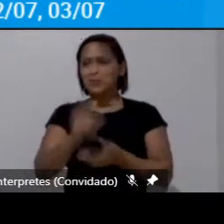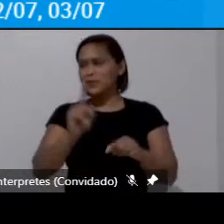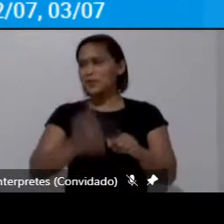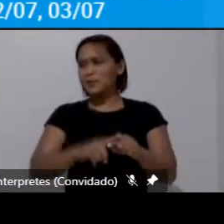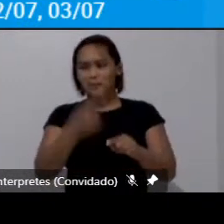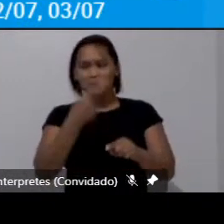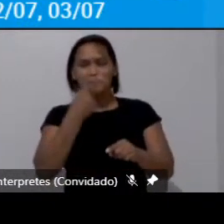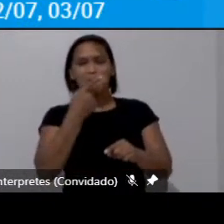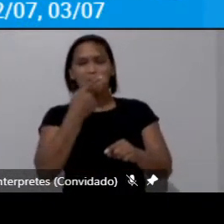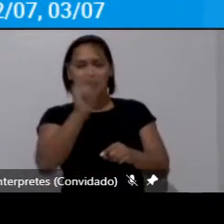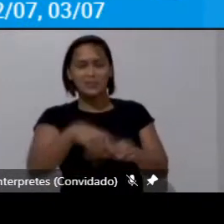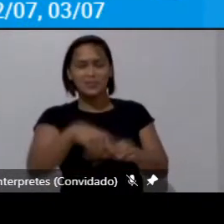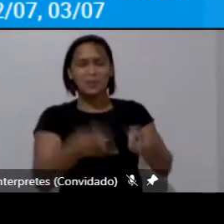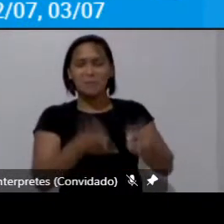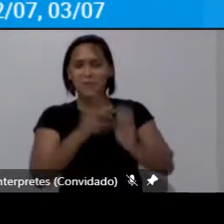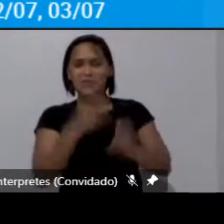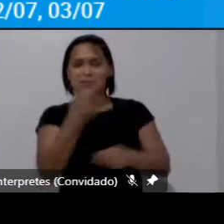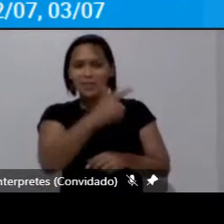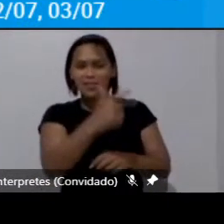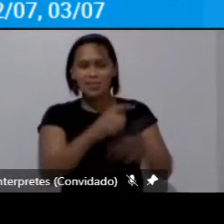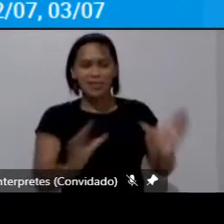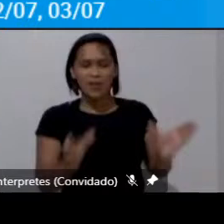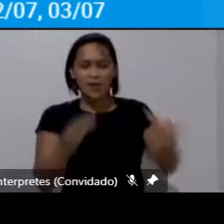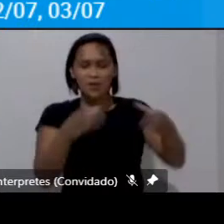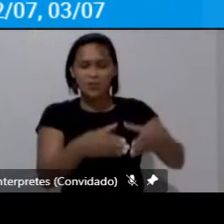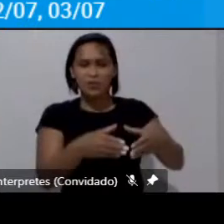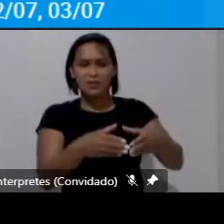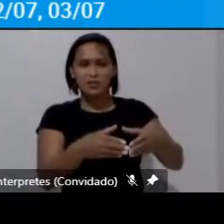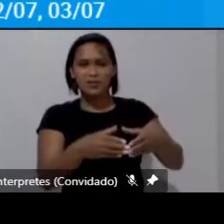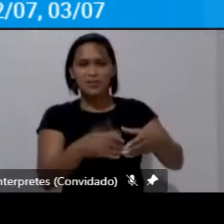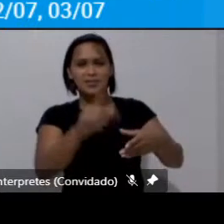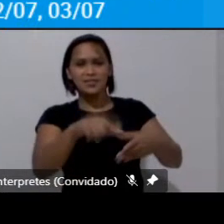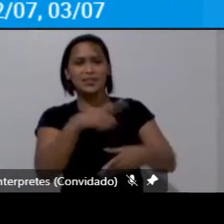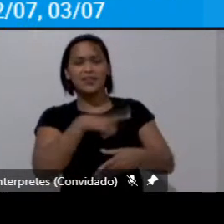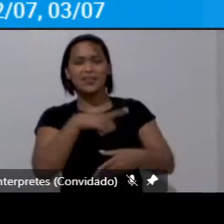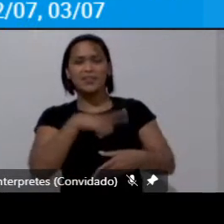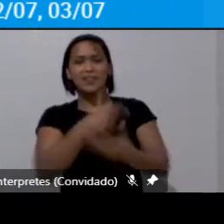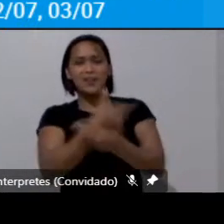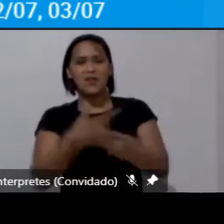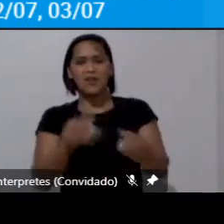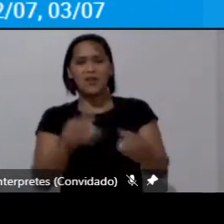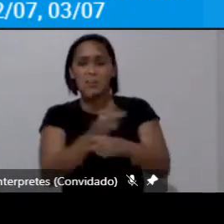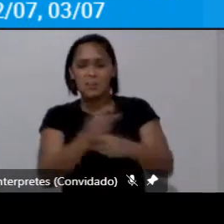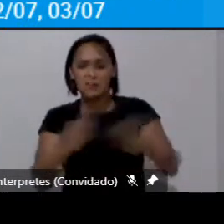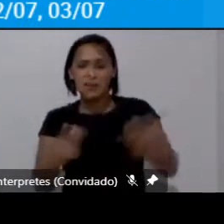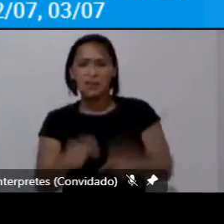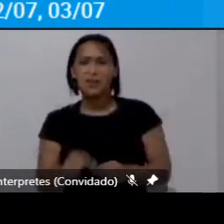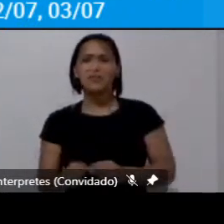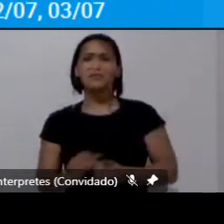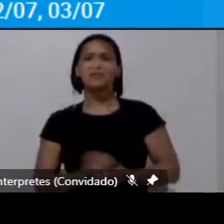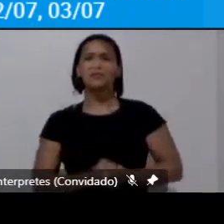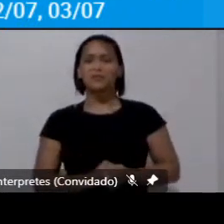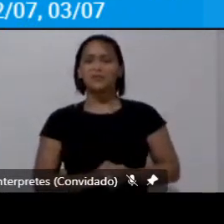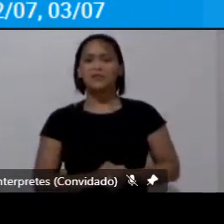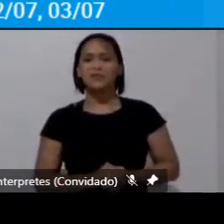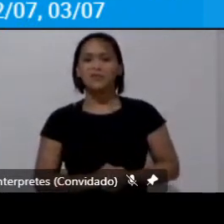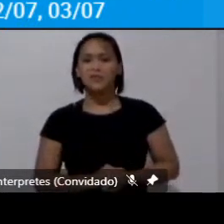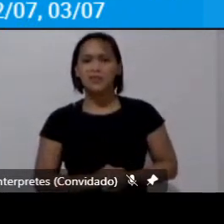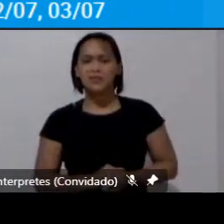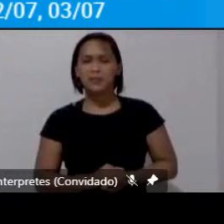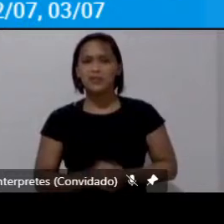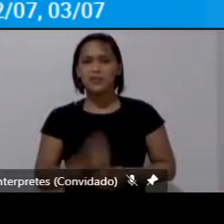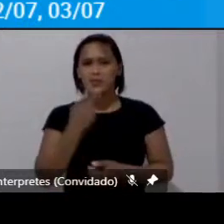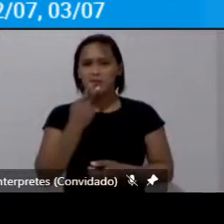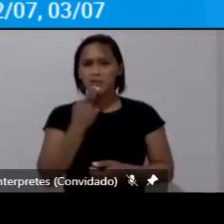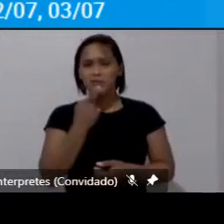a gente de novo percebe que nas áreas mais centrais existe essa maior concentração tem aqui